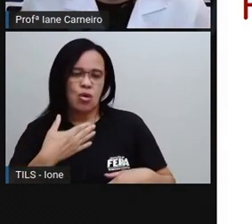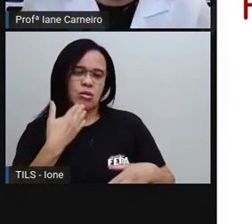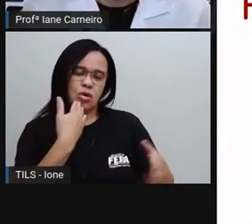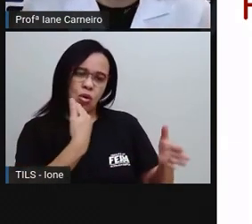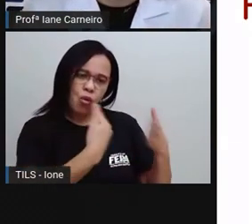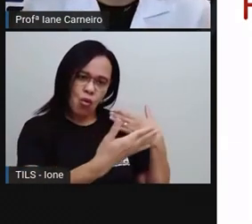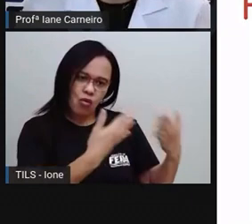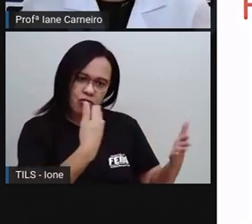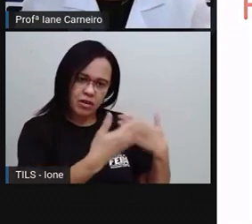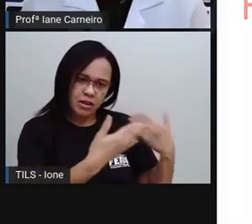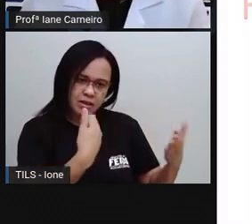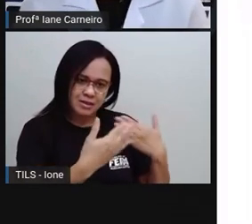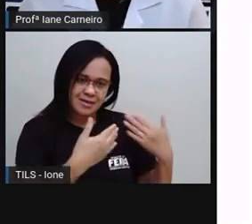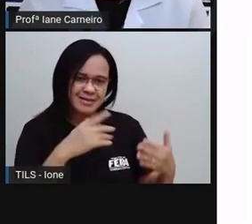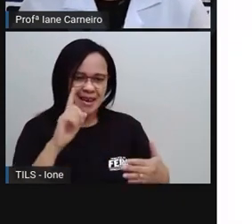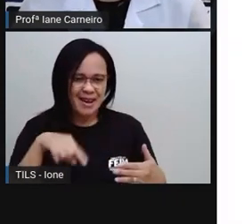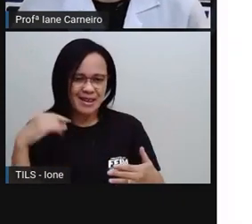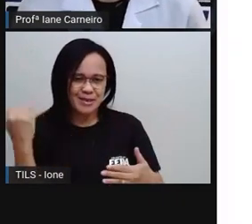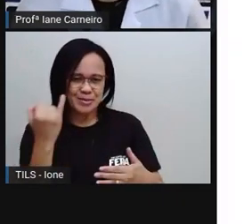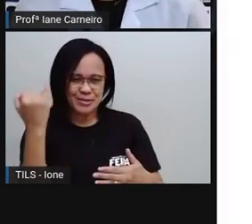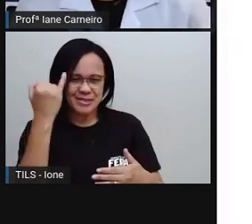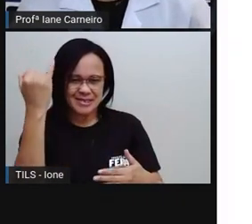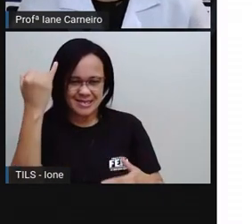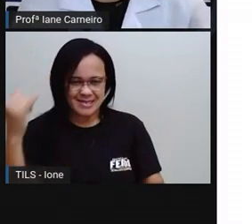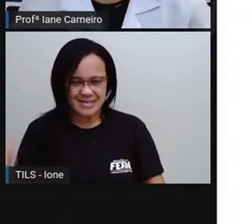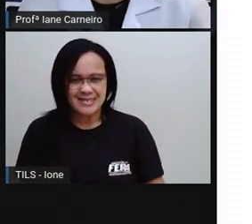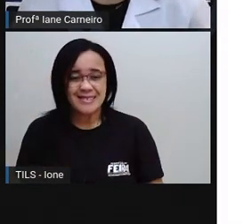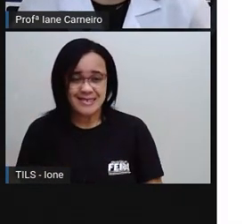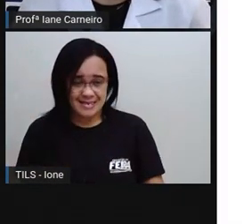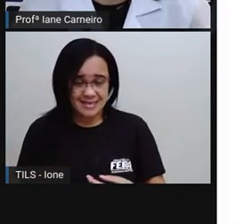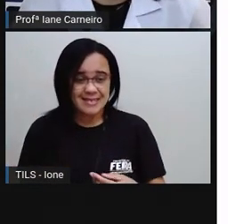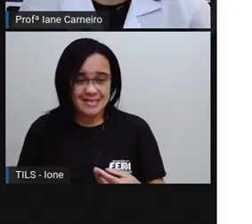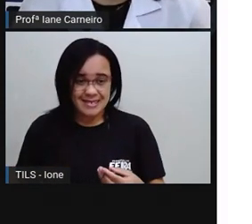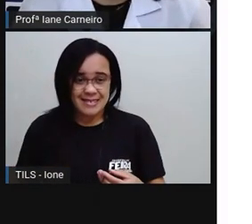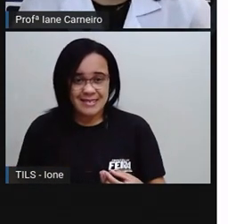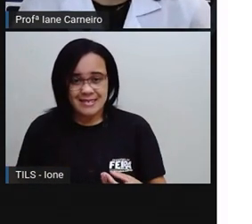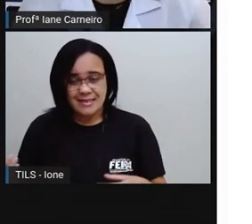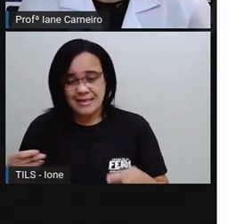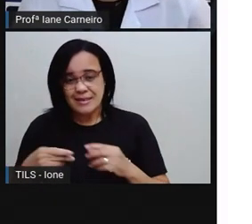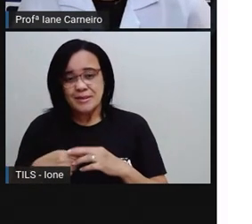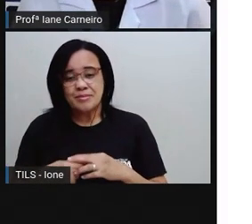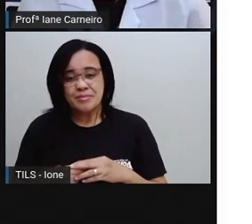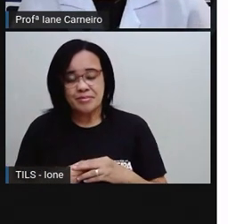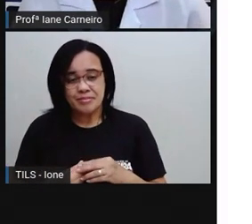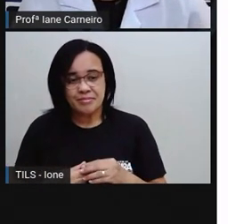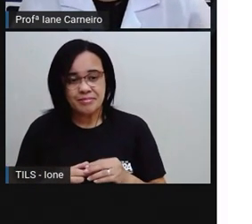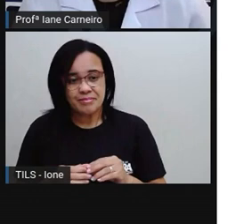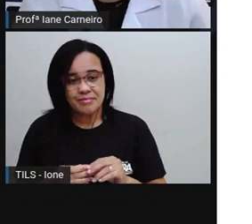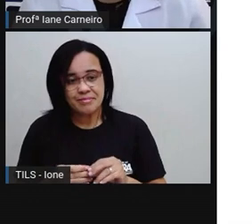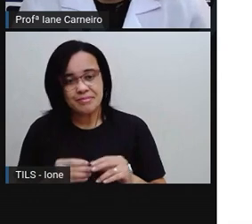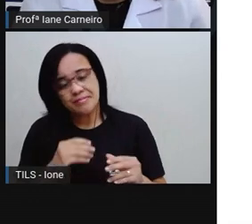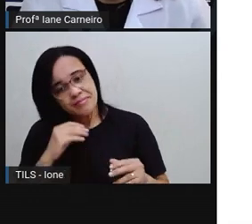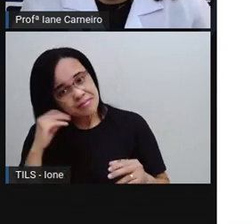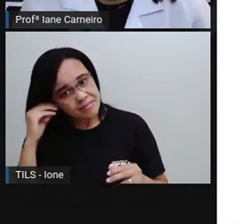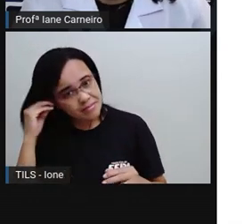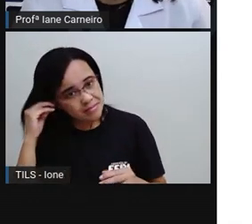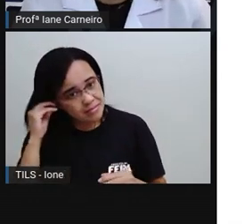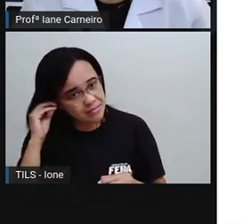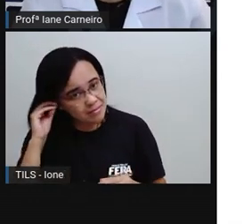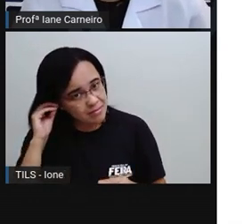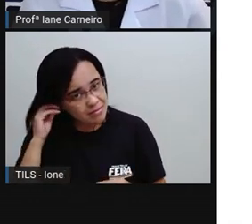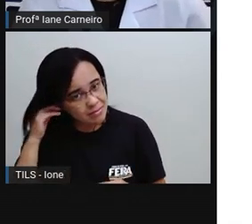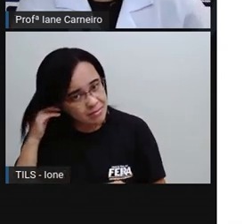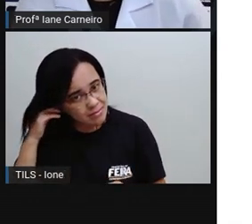conversa, certo? E aí, aqui de novo, outro desenho deles, ó. Quando agimos com raiva,